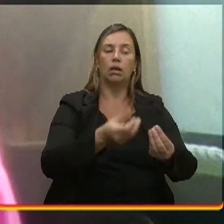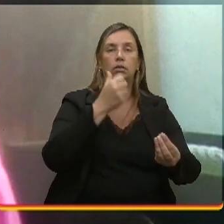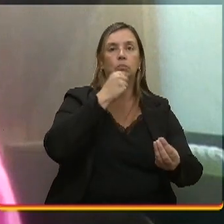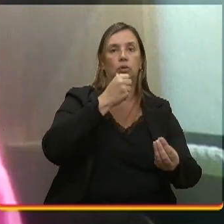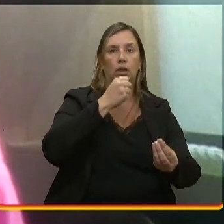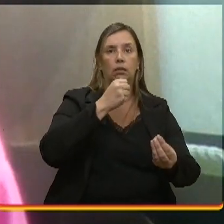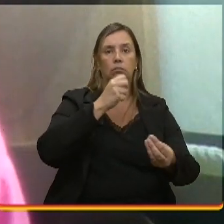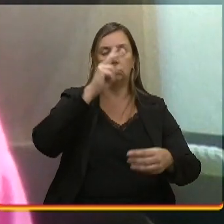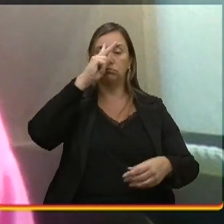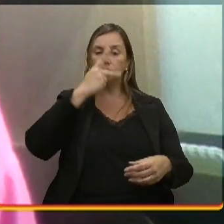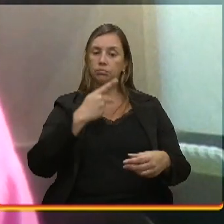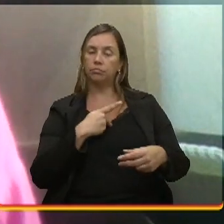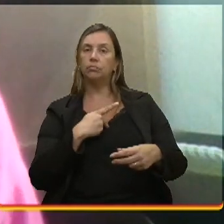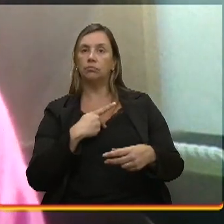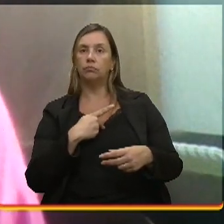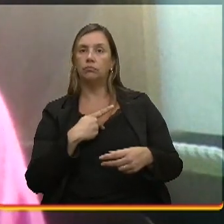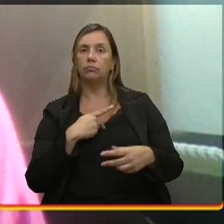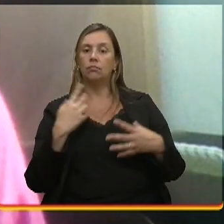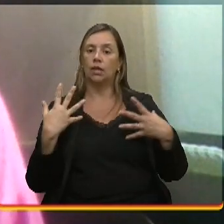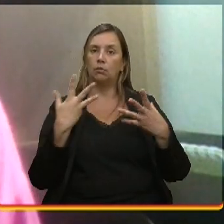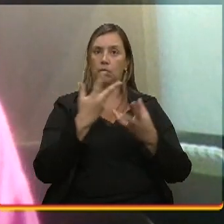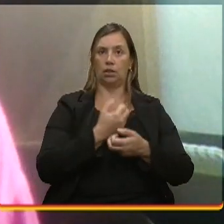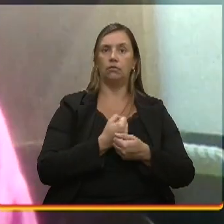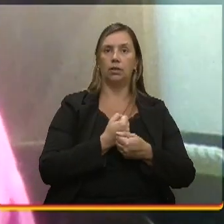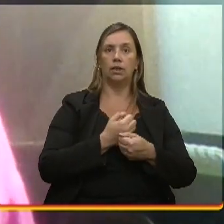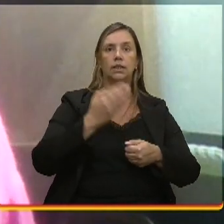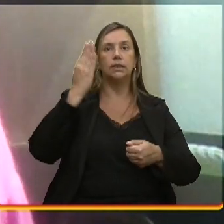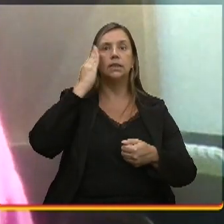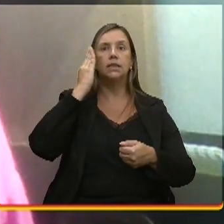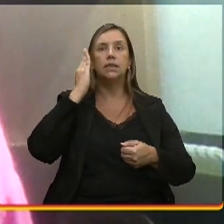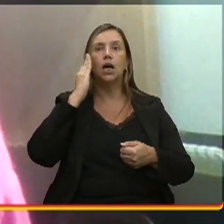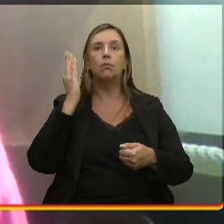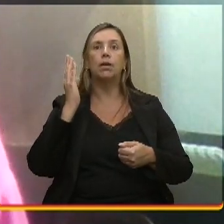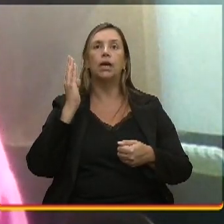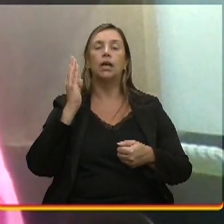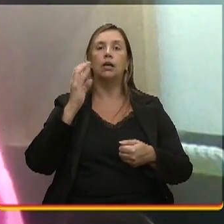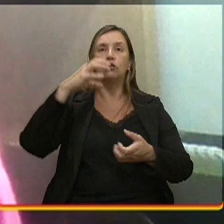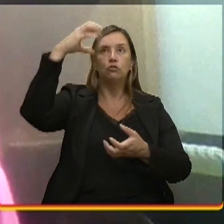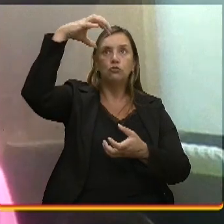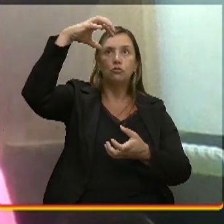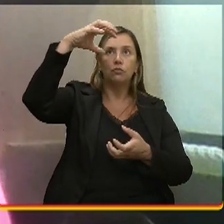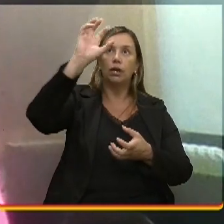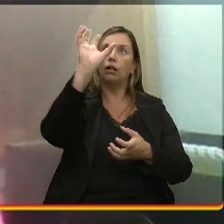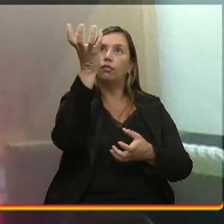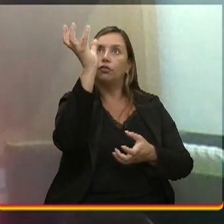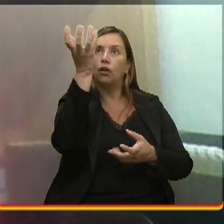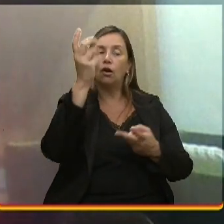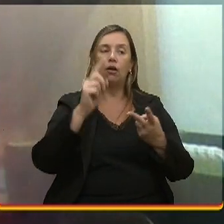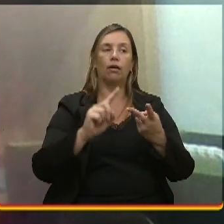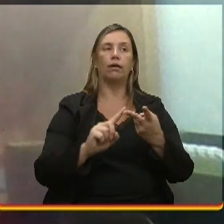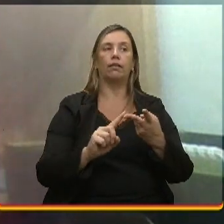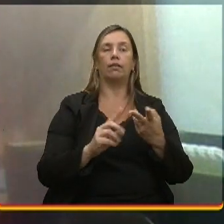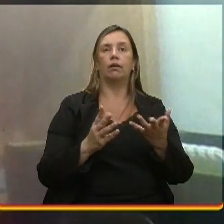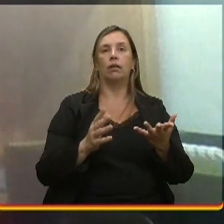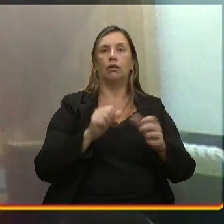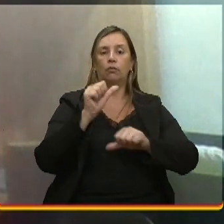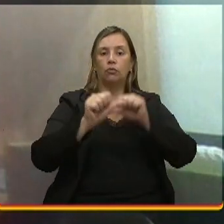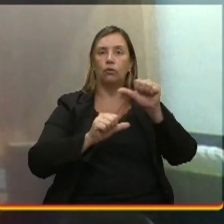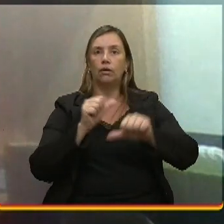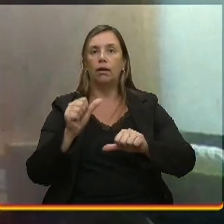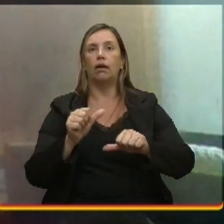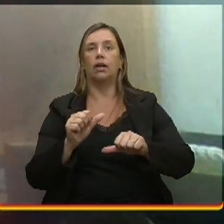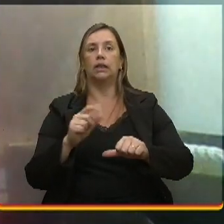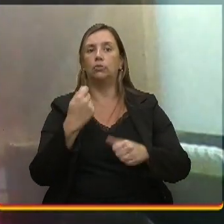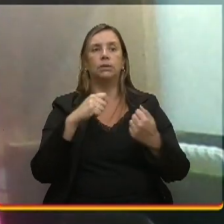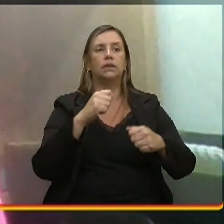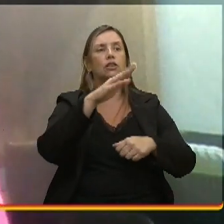autonomia, uma maravilha, saber trocar o chuveiro, sem precisar chamar alguém, para dois, três dias depois, ir lá,